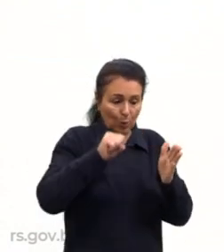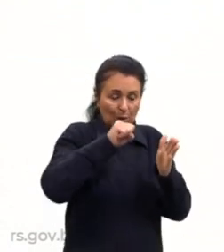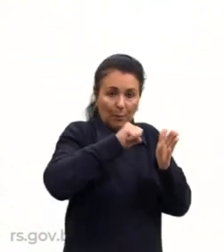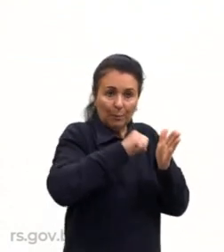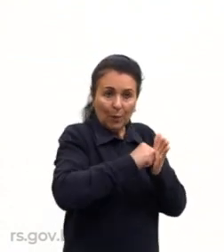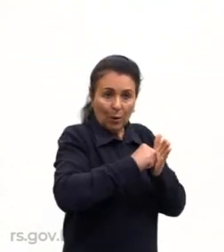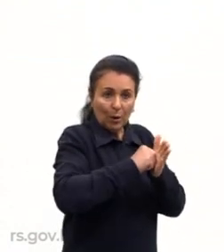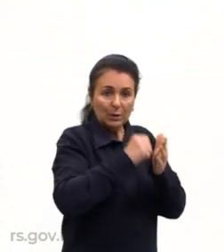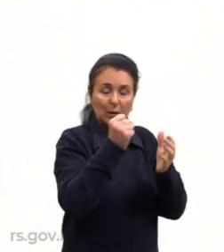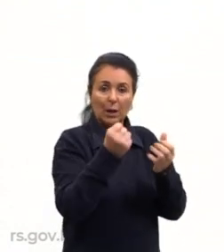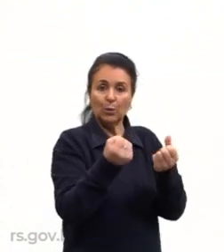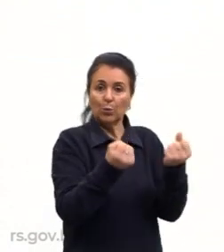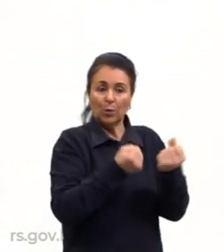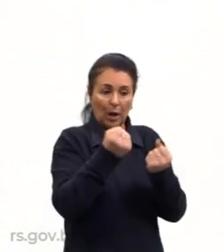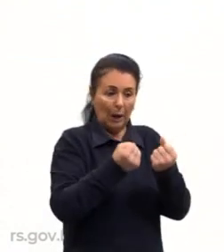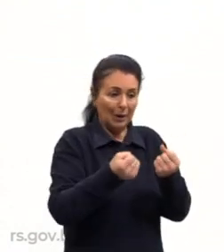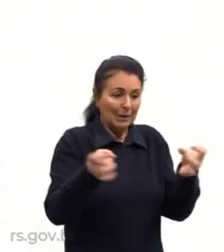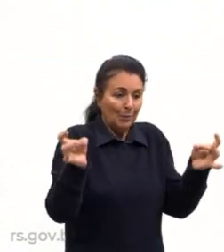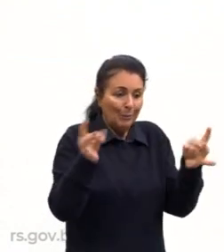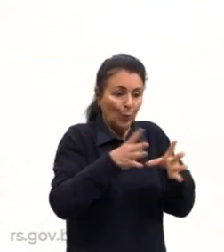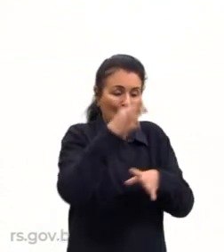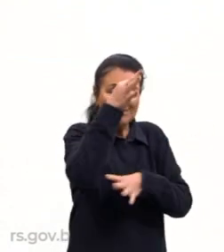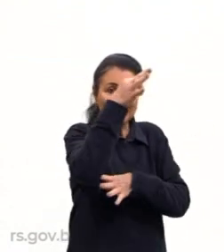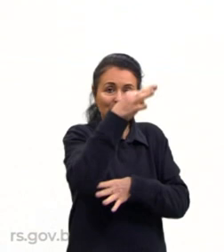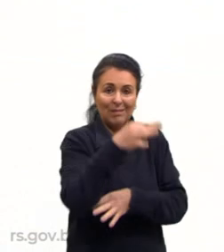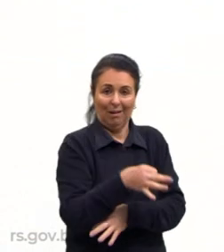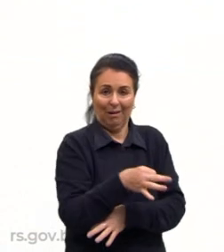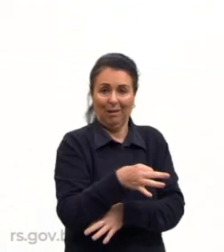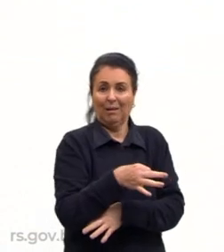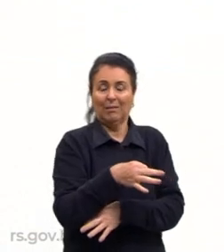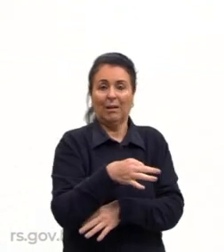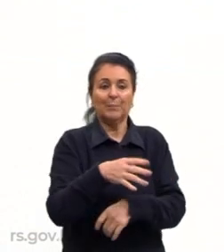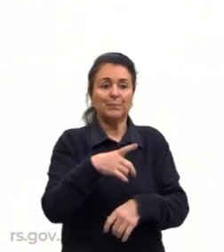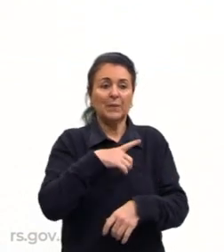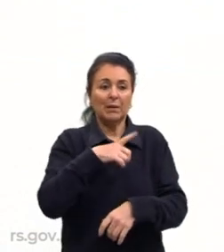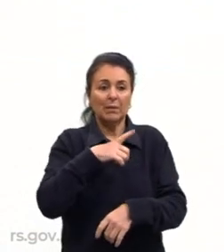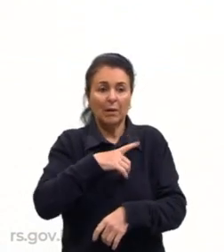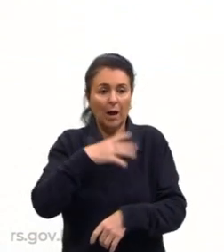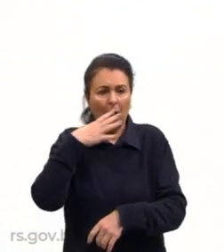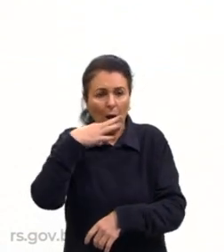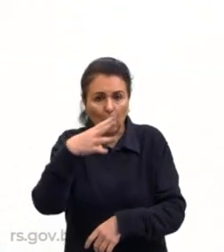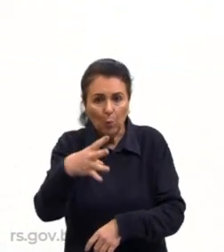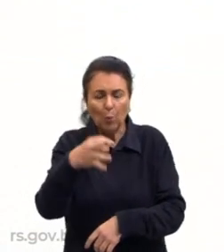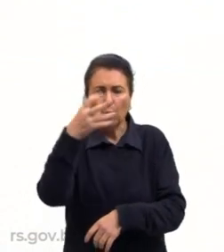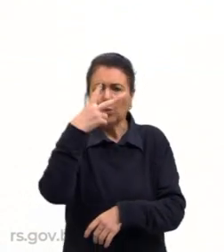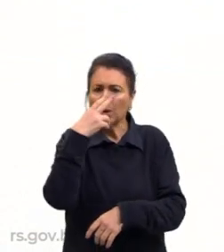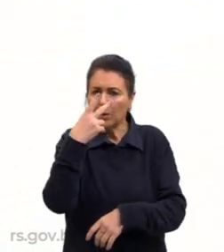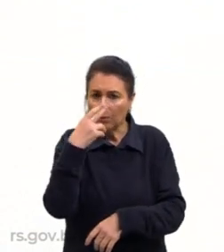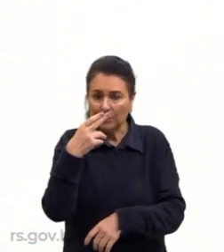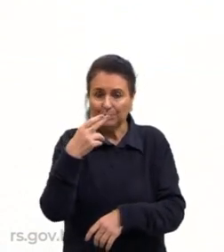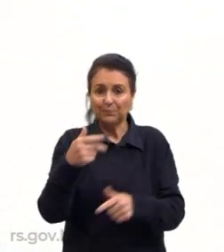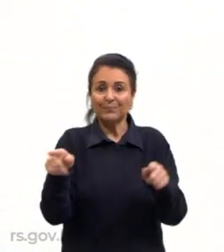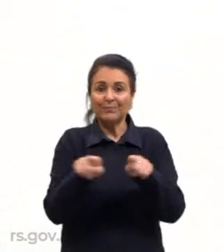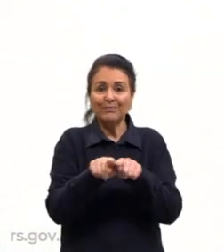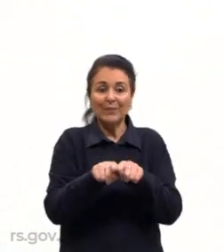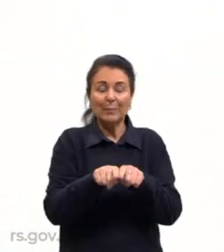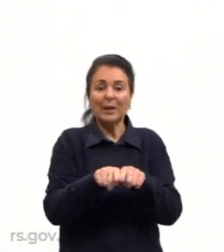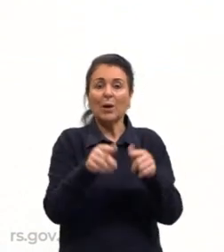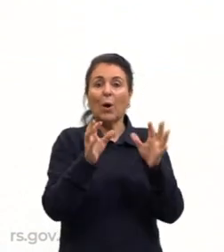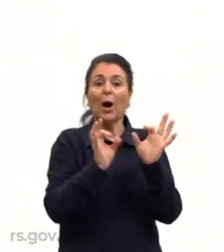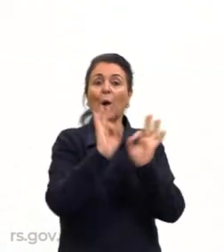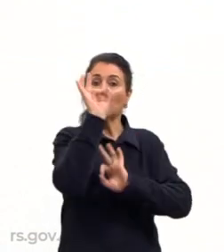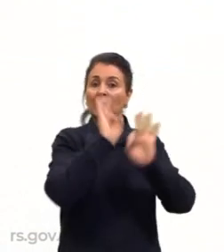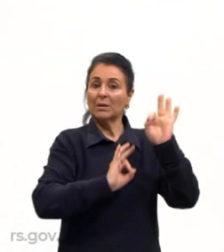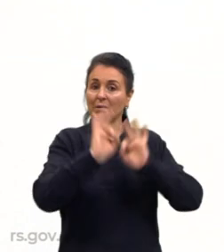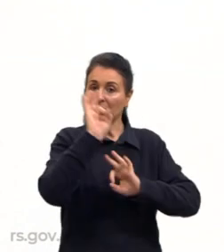produto. Tu não tem algo diferente, tudo da mesma cor, tudo do mesmo jeito, aquela coisa toda, né? Divisão das tarefas, né?